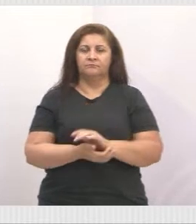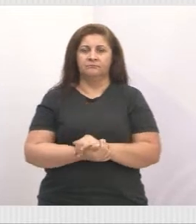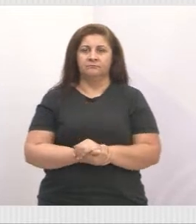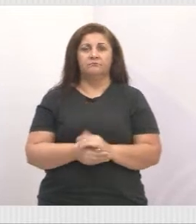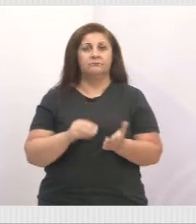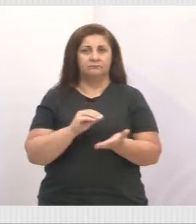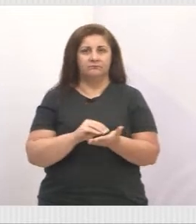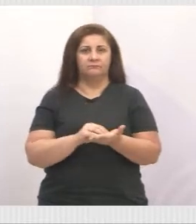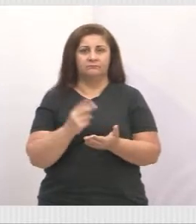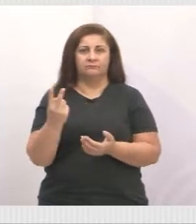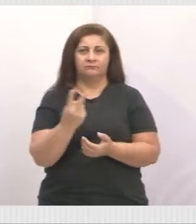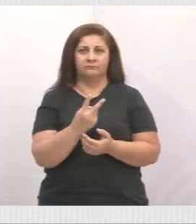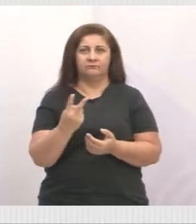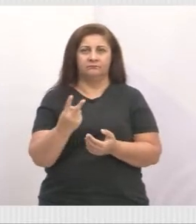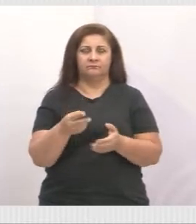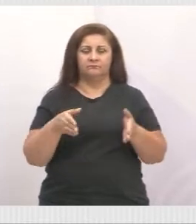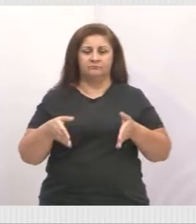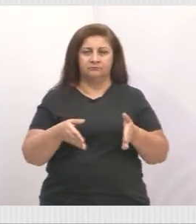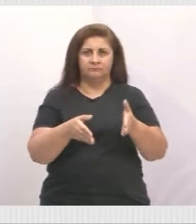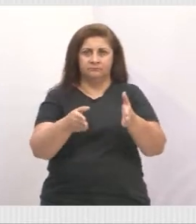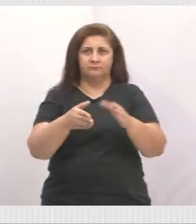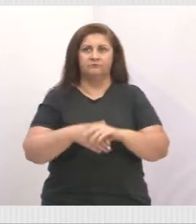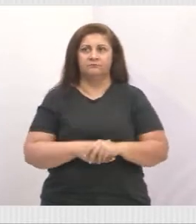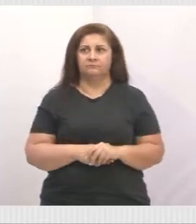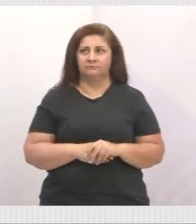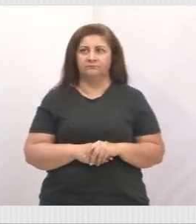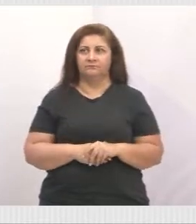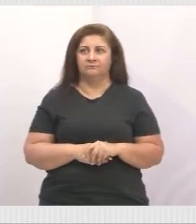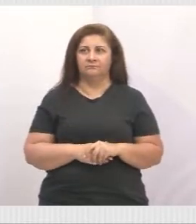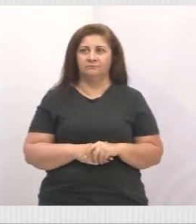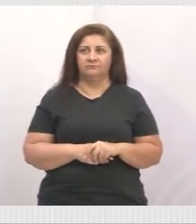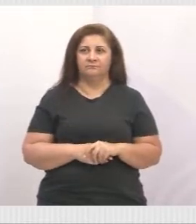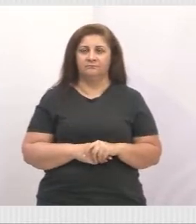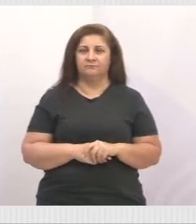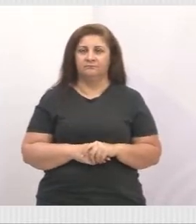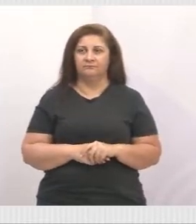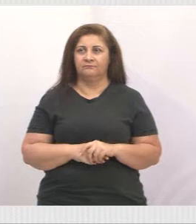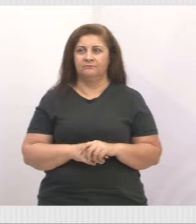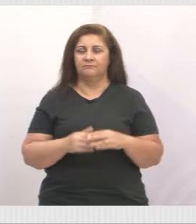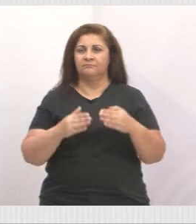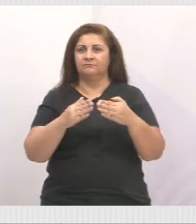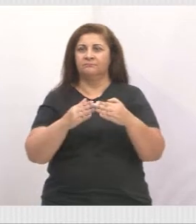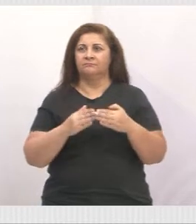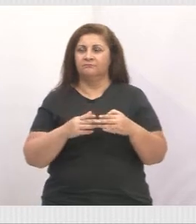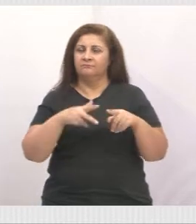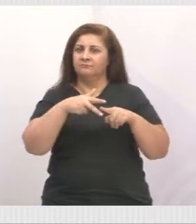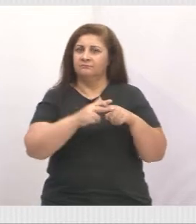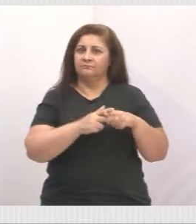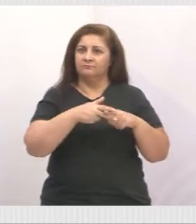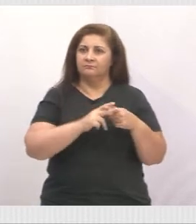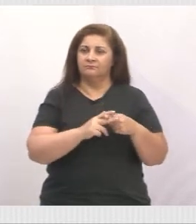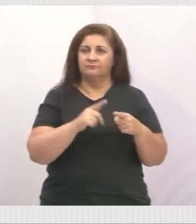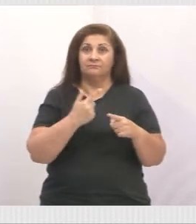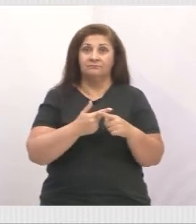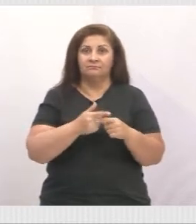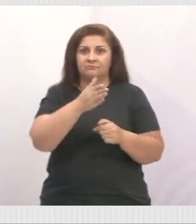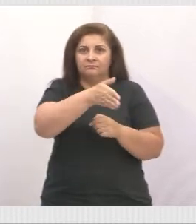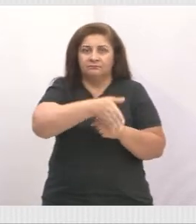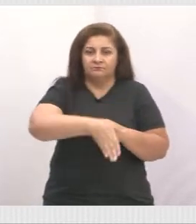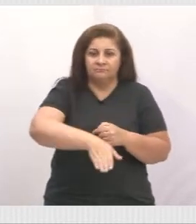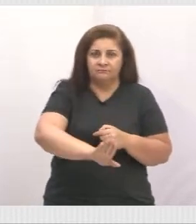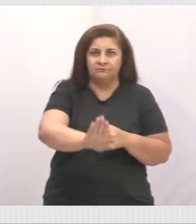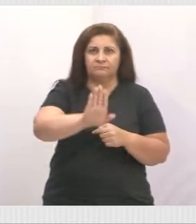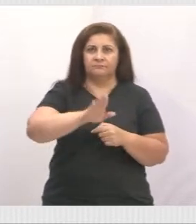faltam essas duas estradas. Então, estamos pedindo a manutenção o mais rápido possível, porque estão umas crateras ali aqui.